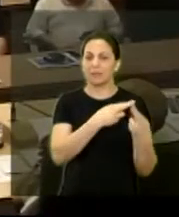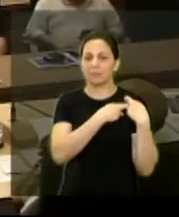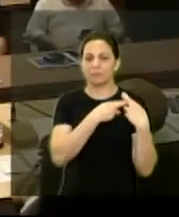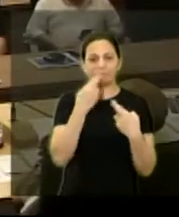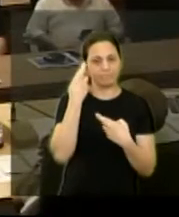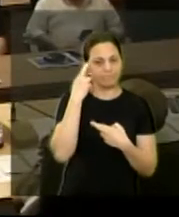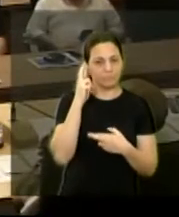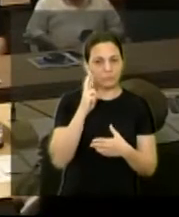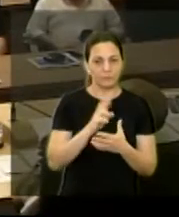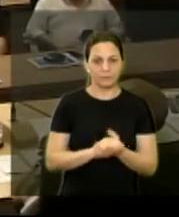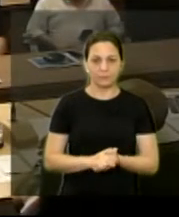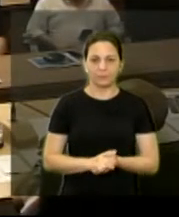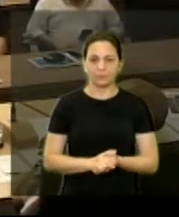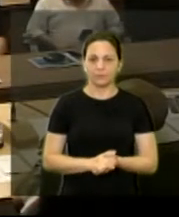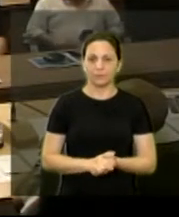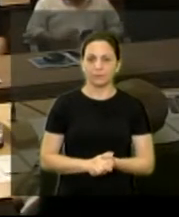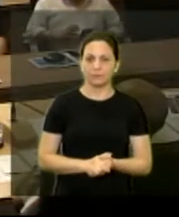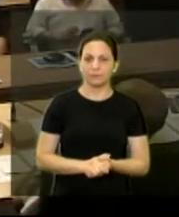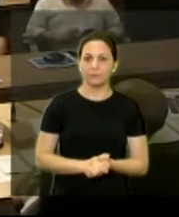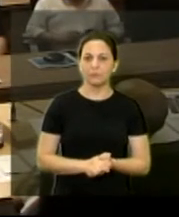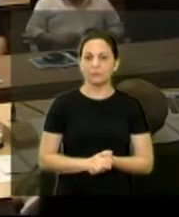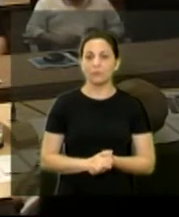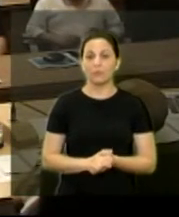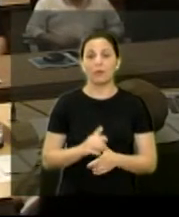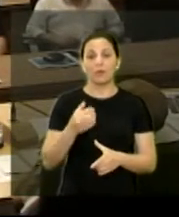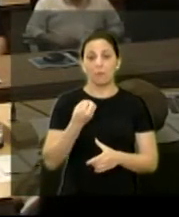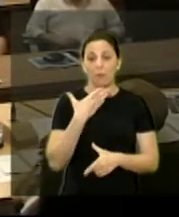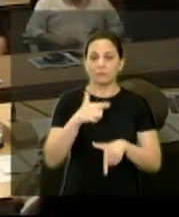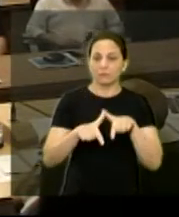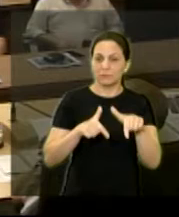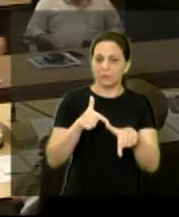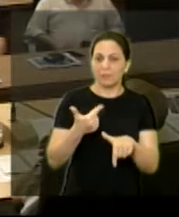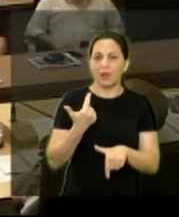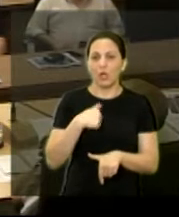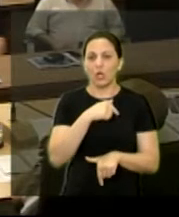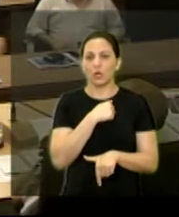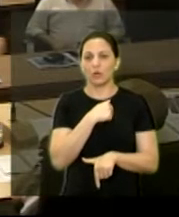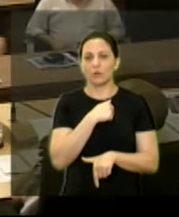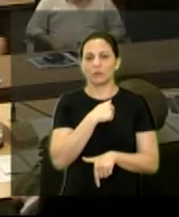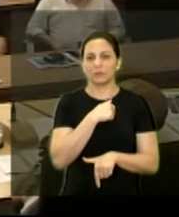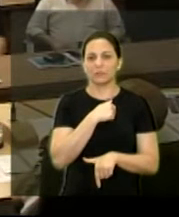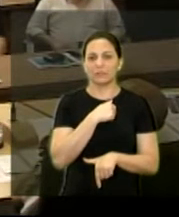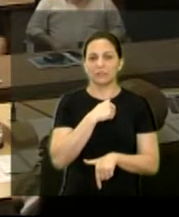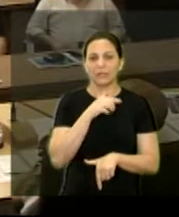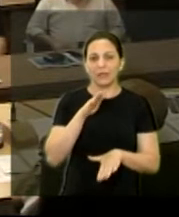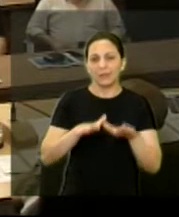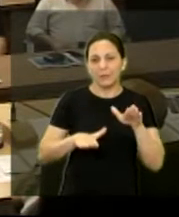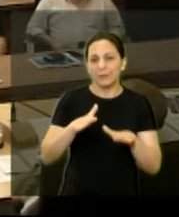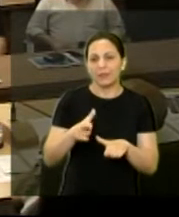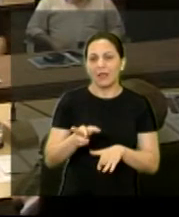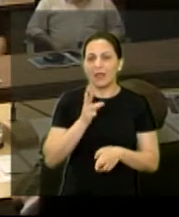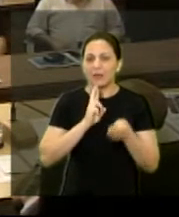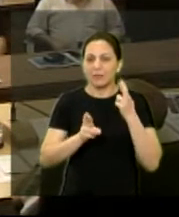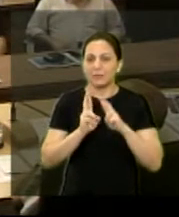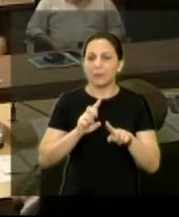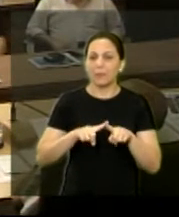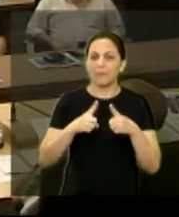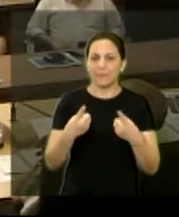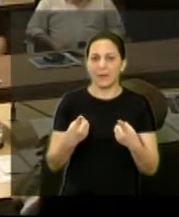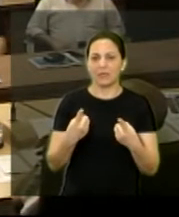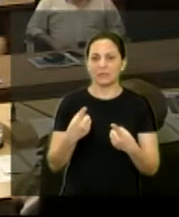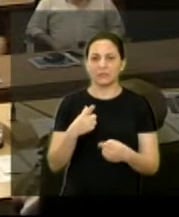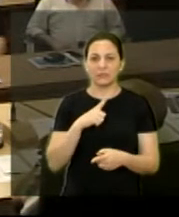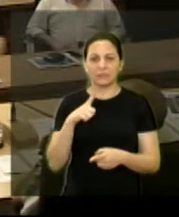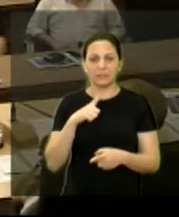bom eu acho que o serviço é bem feito a gente tá às vezes a gente recebe algumas reclamações mas quando a gente